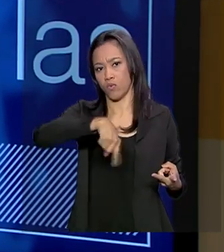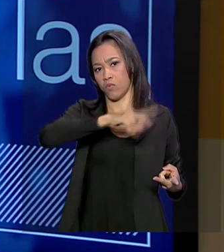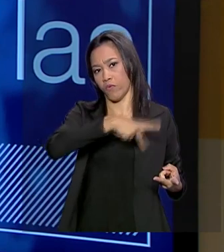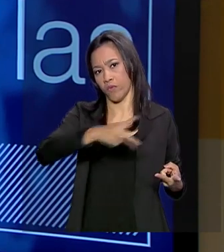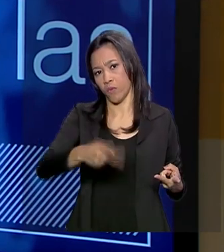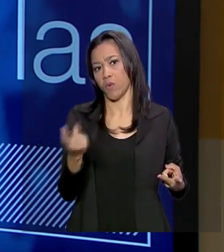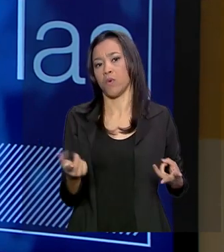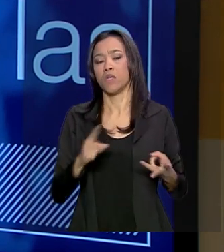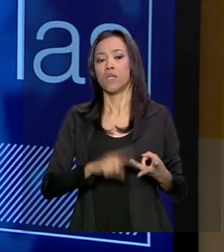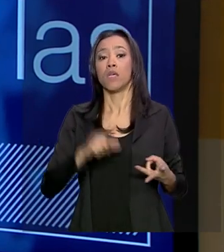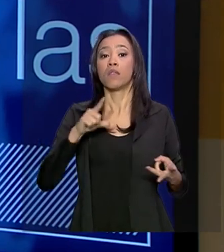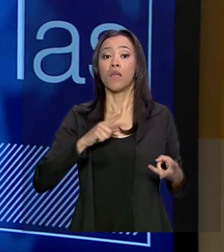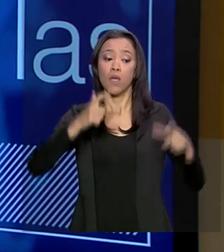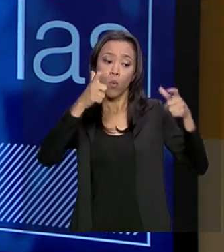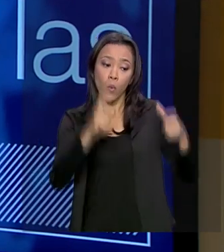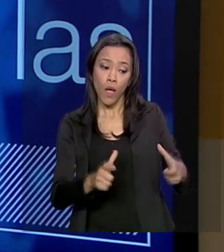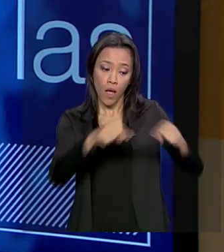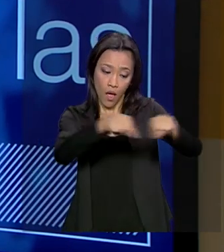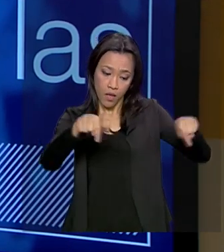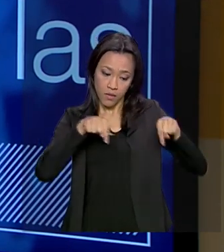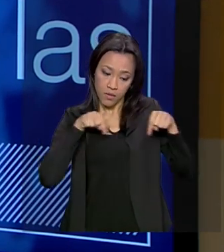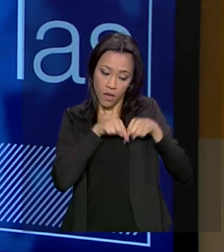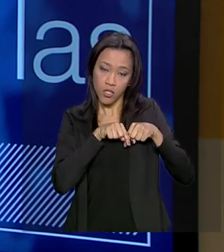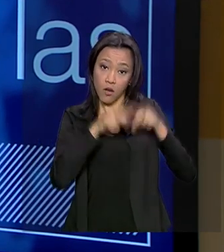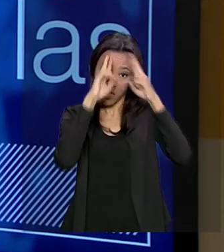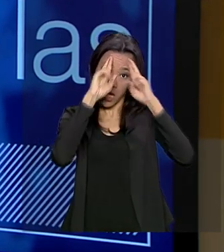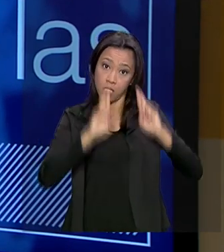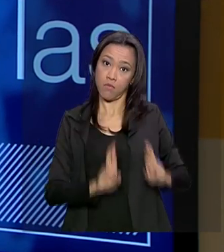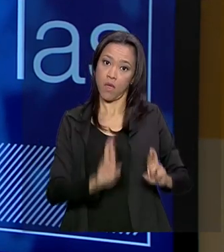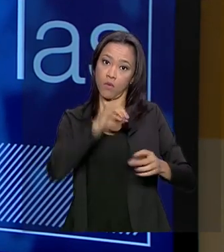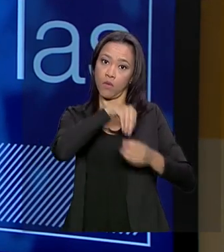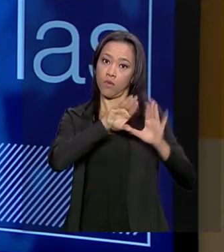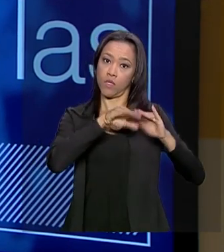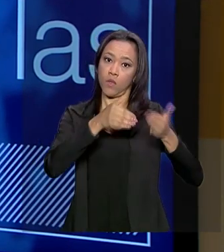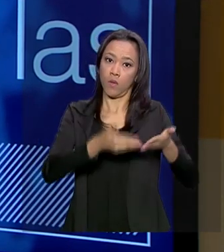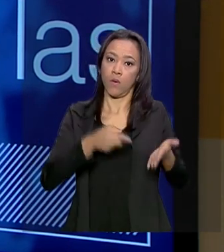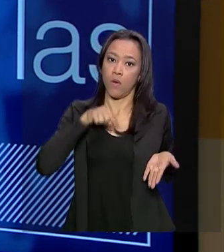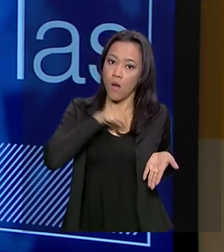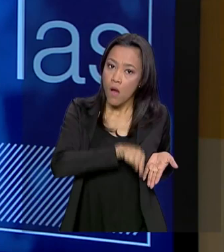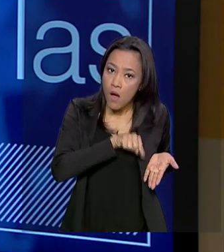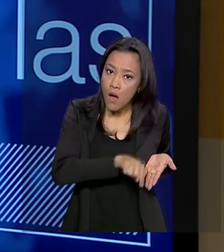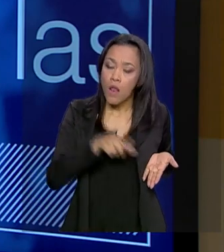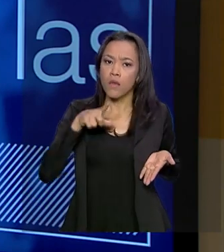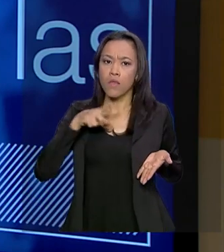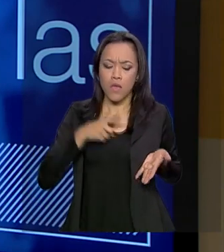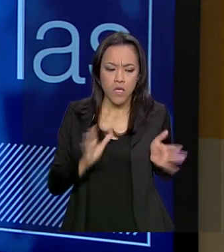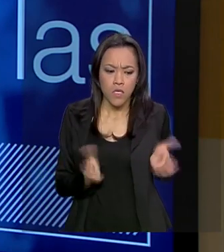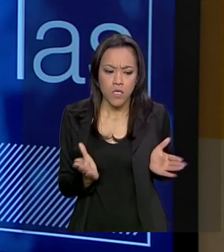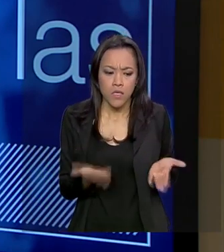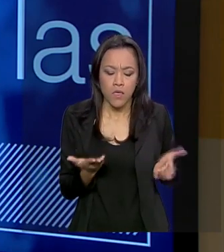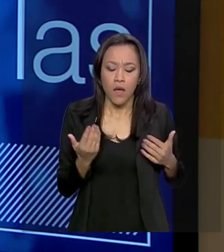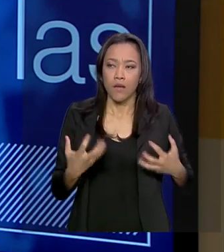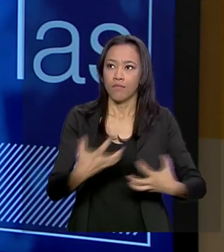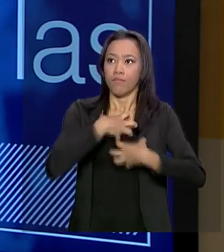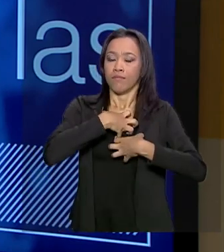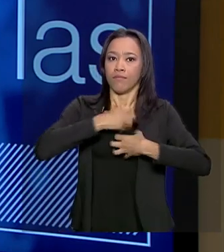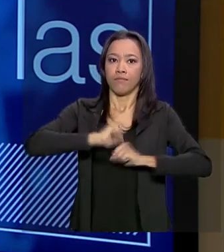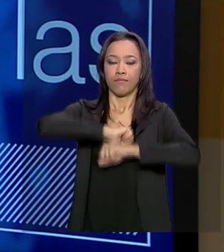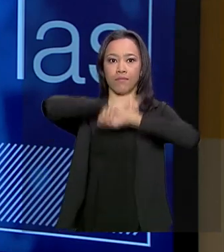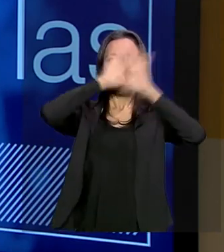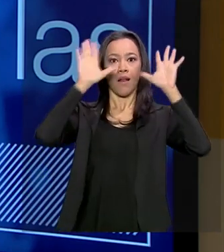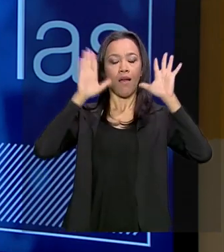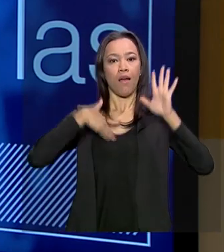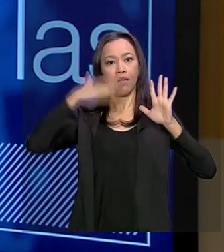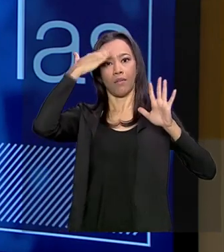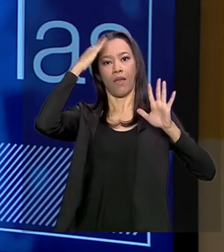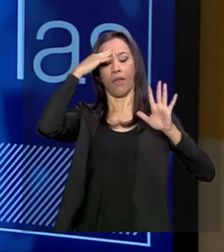ambiente na sala de aula de respeito, que forneça um estímulo claro para a criança se sentir